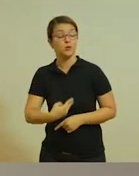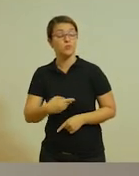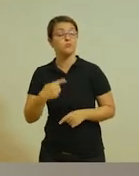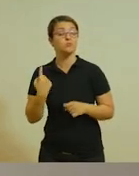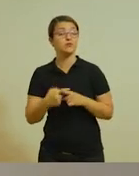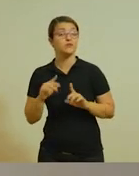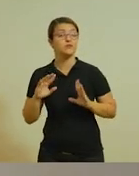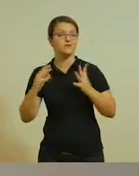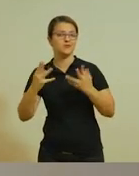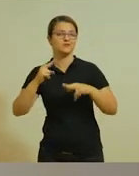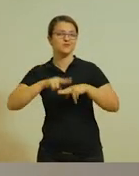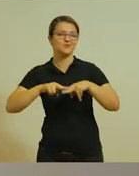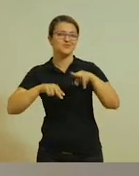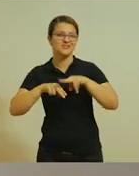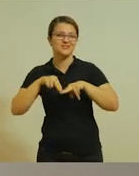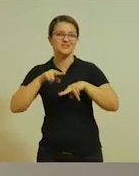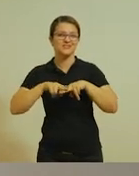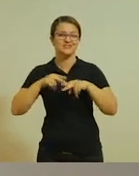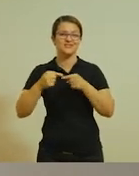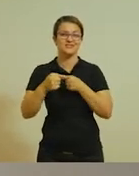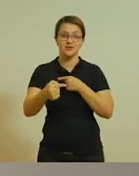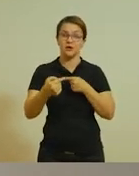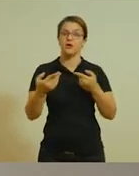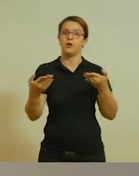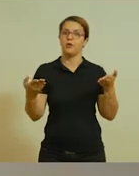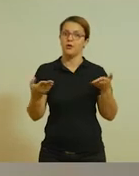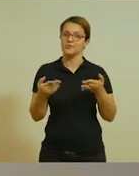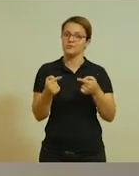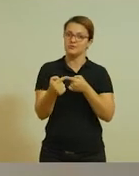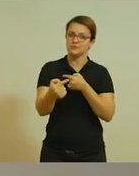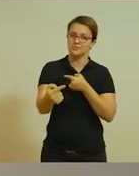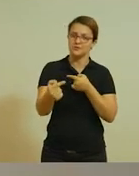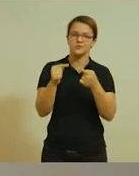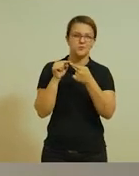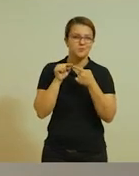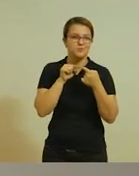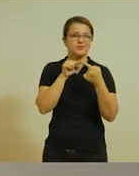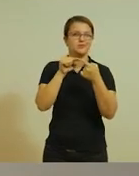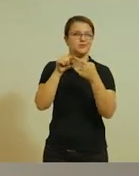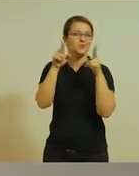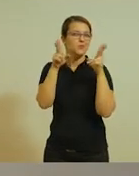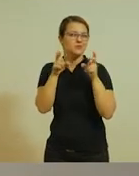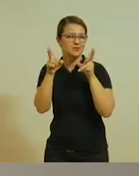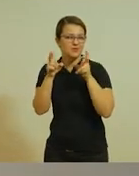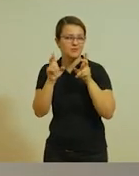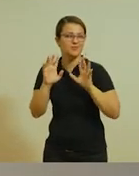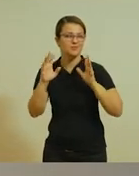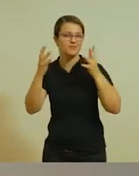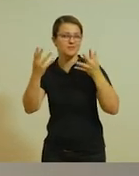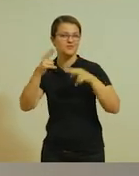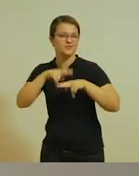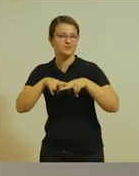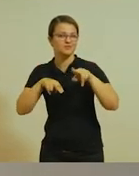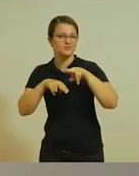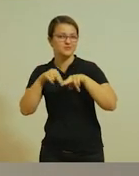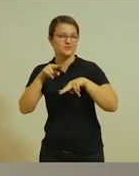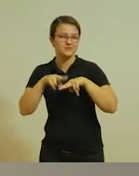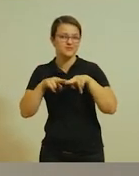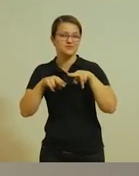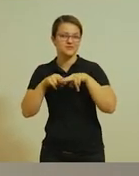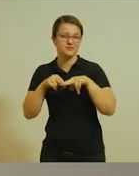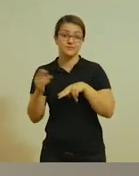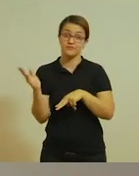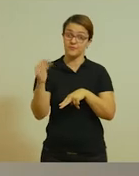ou a June Festival. Por isso, as atividades de inglês para esta semana serão trabalhadas com o tema Festa Junina.